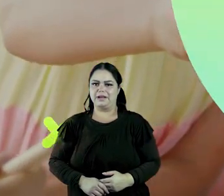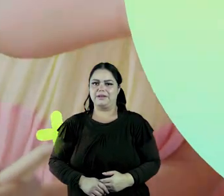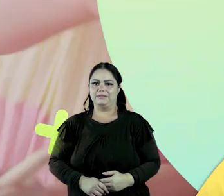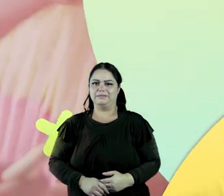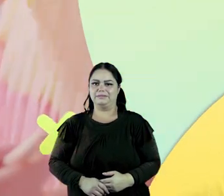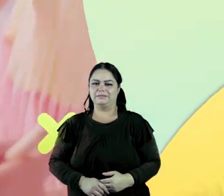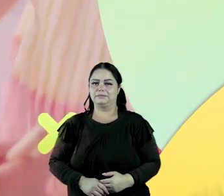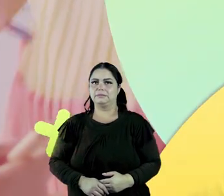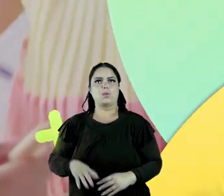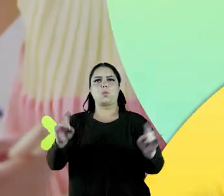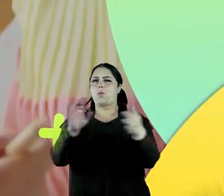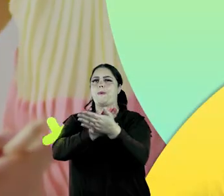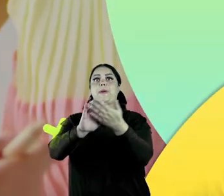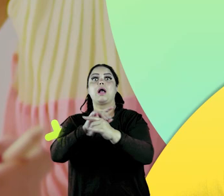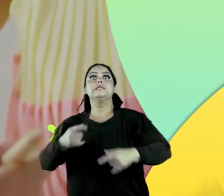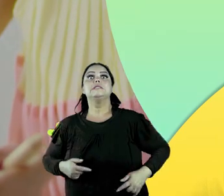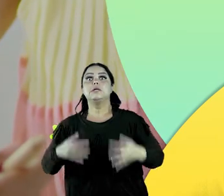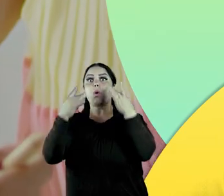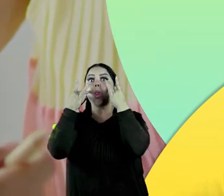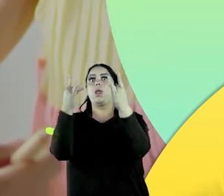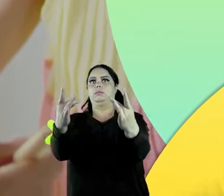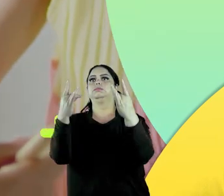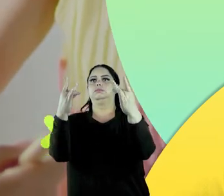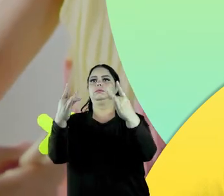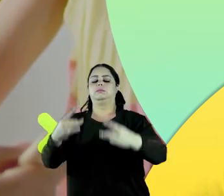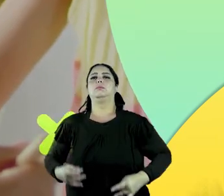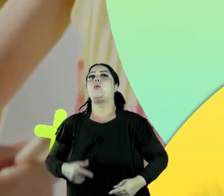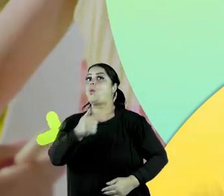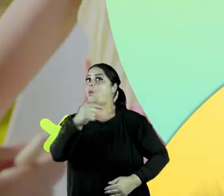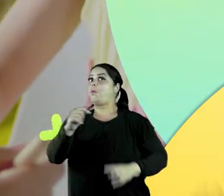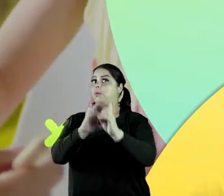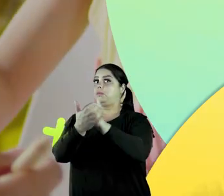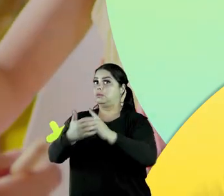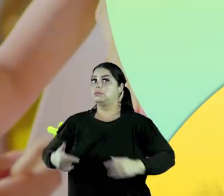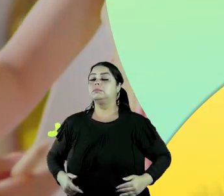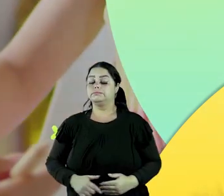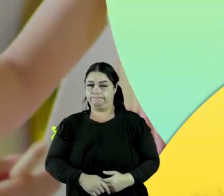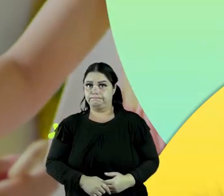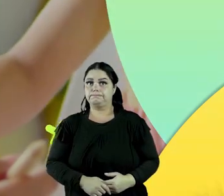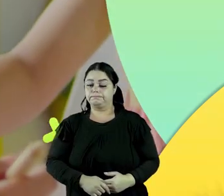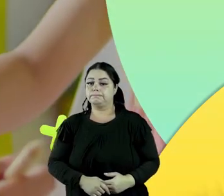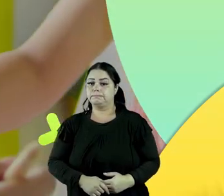Não deixe nada tirar a sua atenção durante o culto.